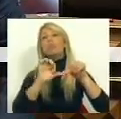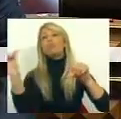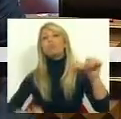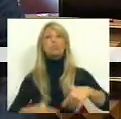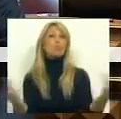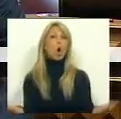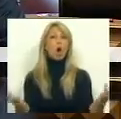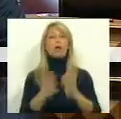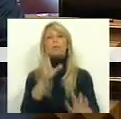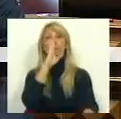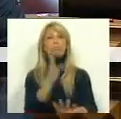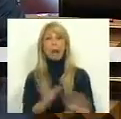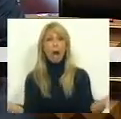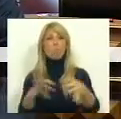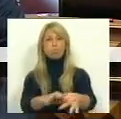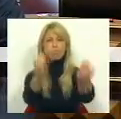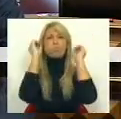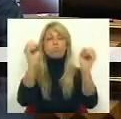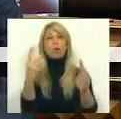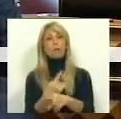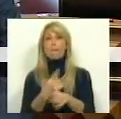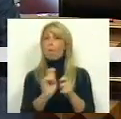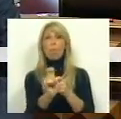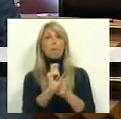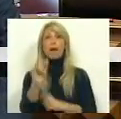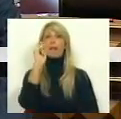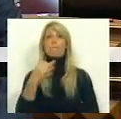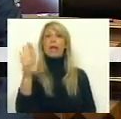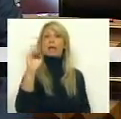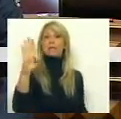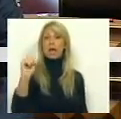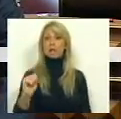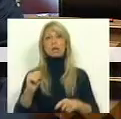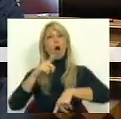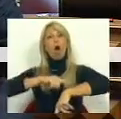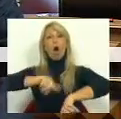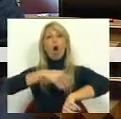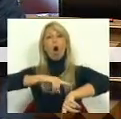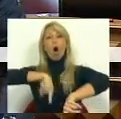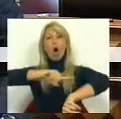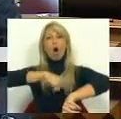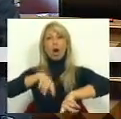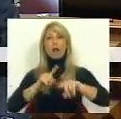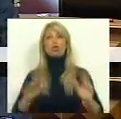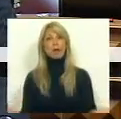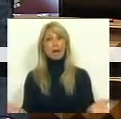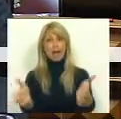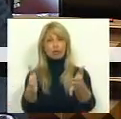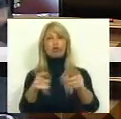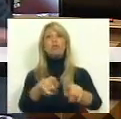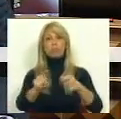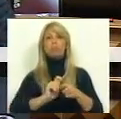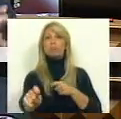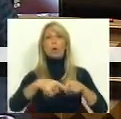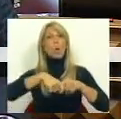traduzem nada, nem tampouco estão a pagar às IPSS o alargamento dos horários das creches e temos noção disso todos os dias.